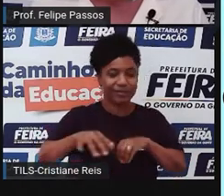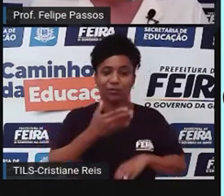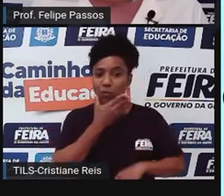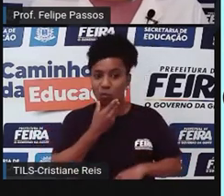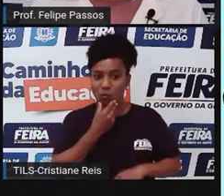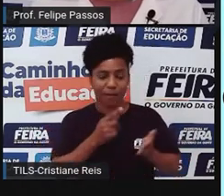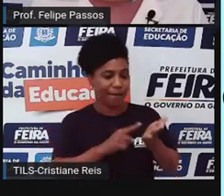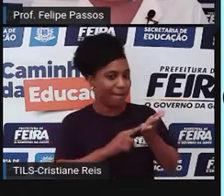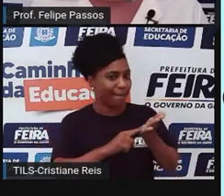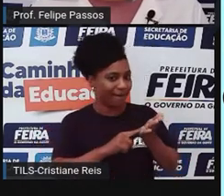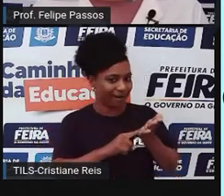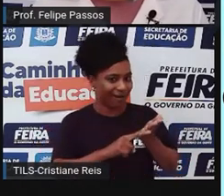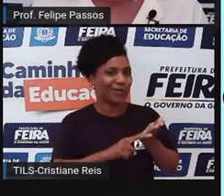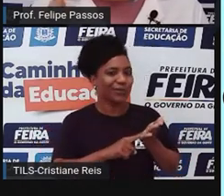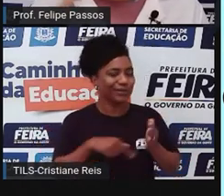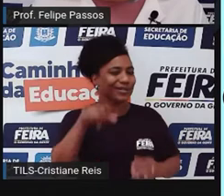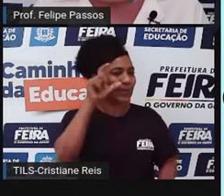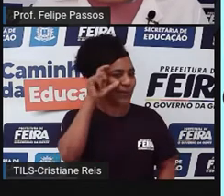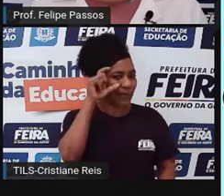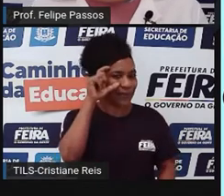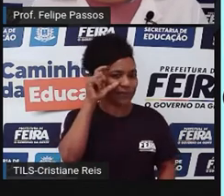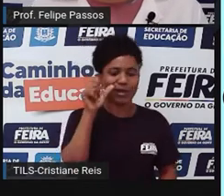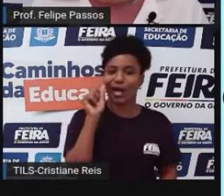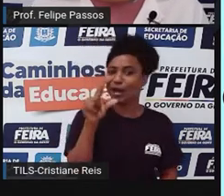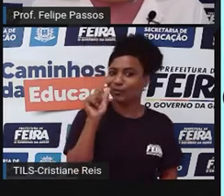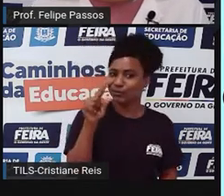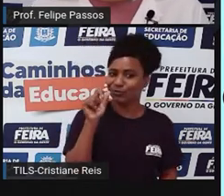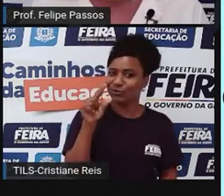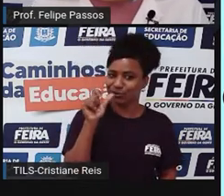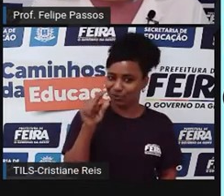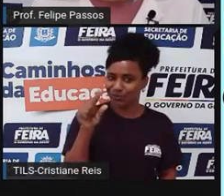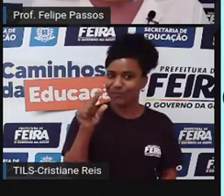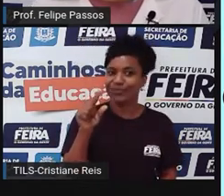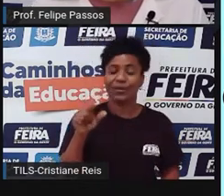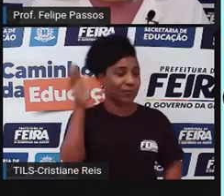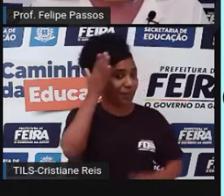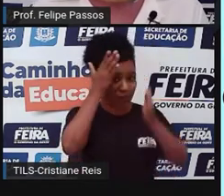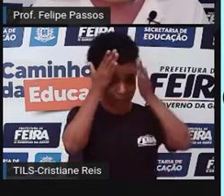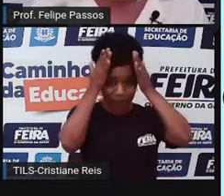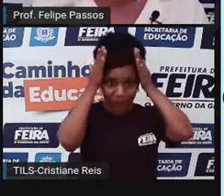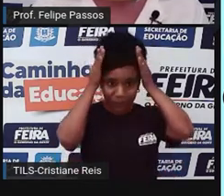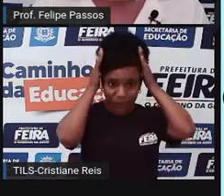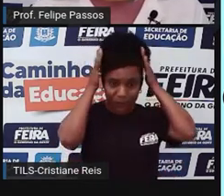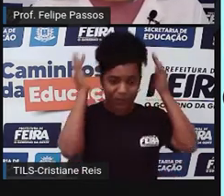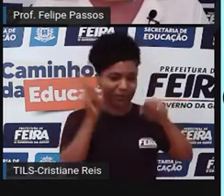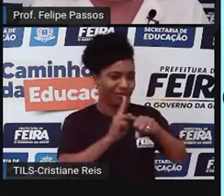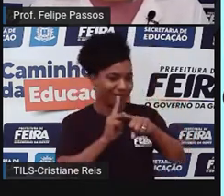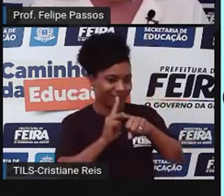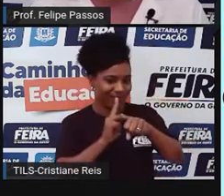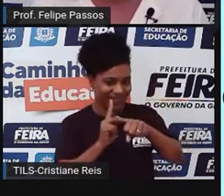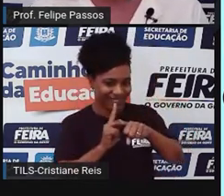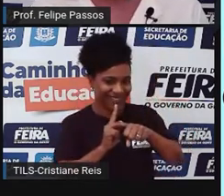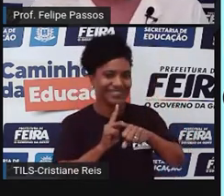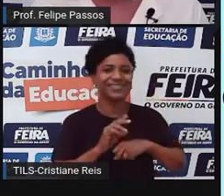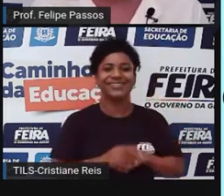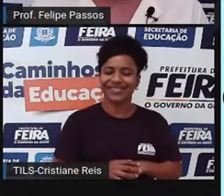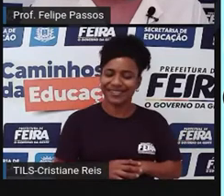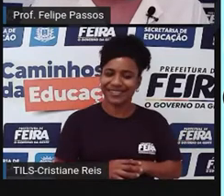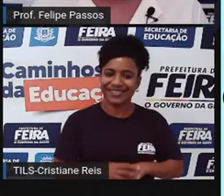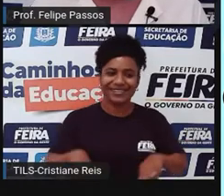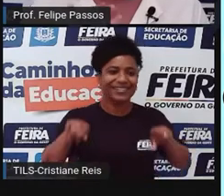branco, uso óculos de armação azul, meu cabelo é preto e está cortado curtinho, estou